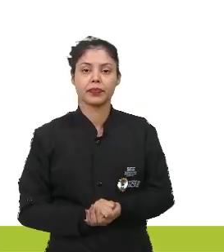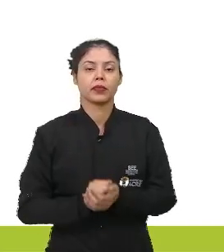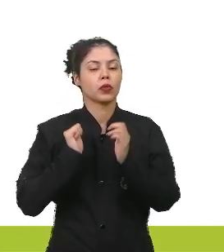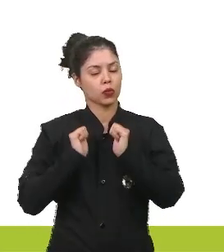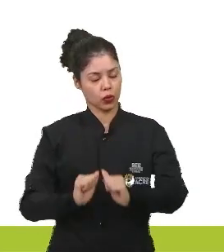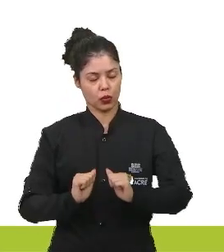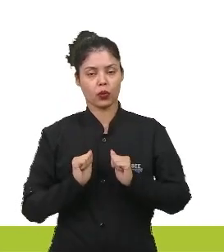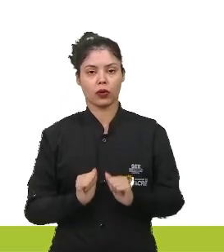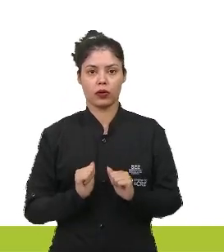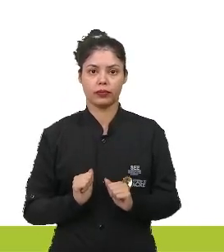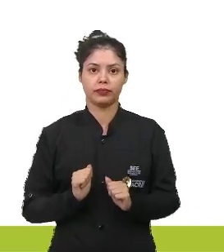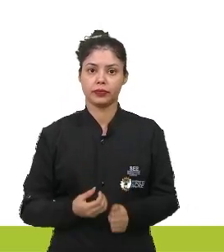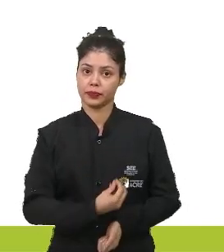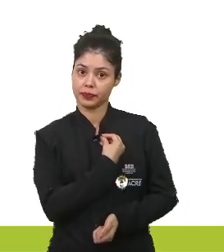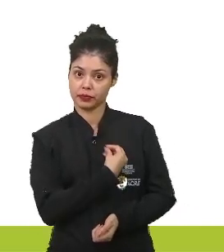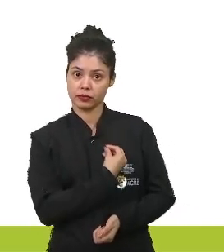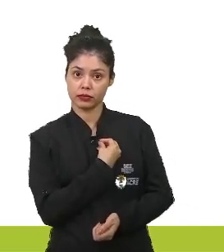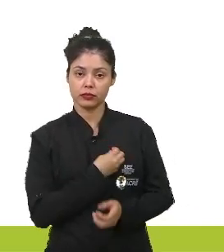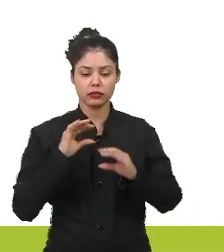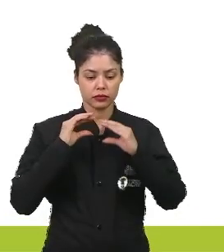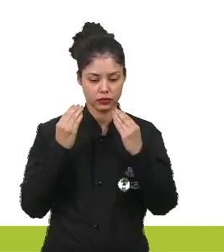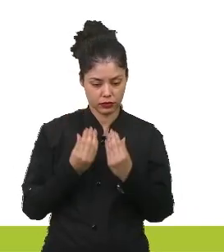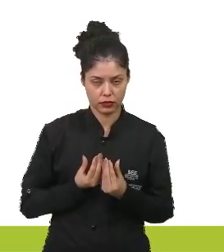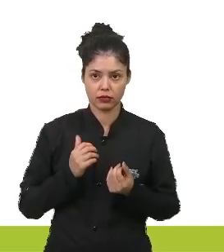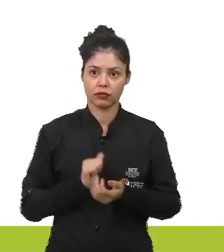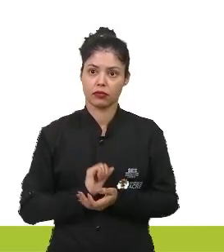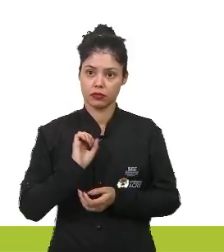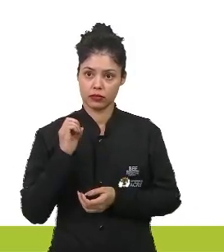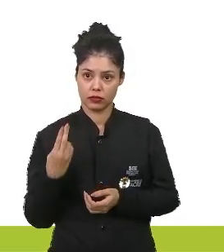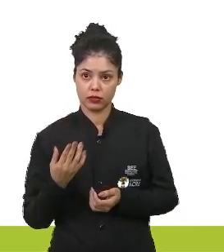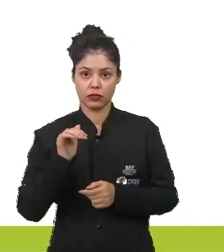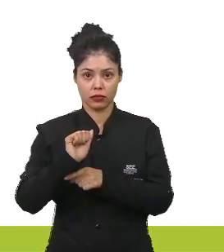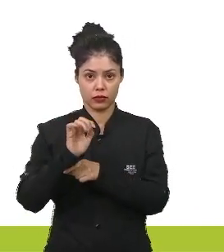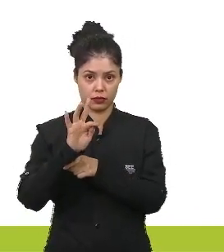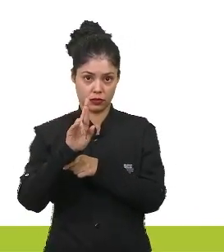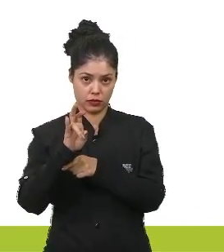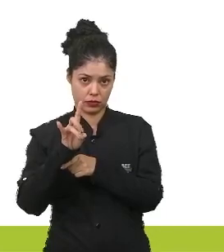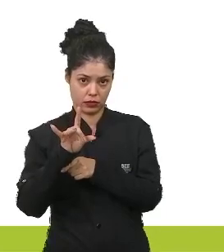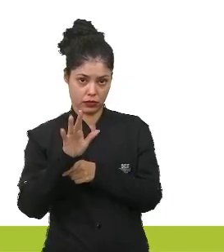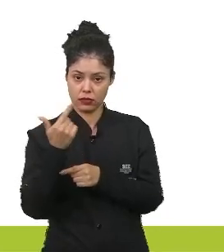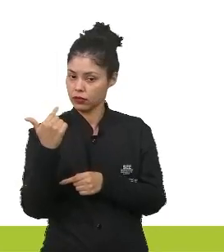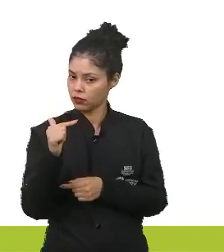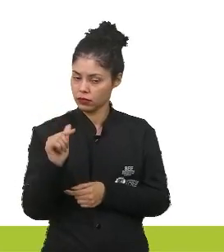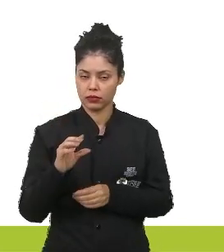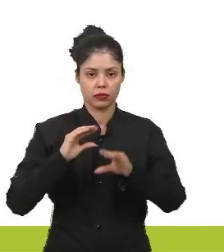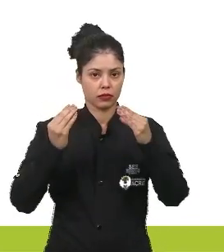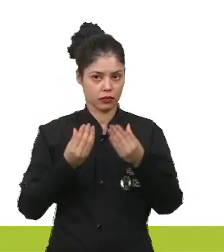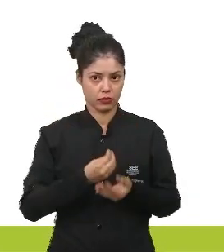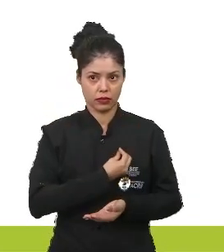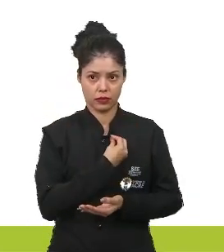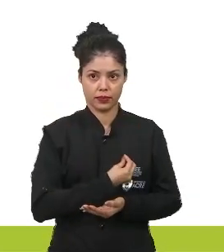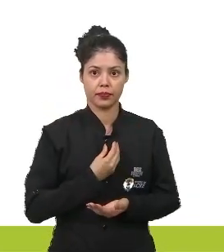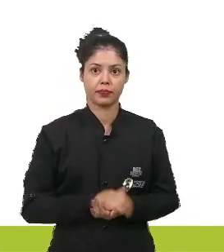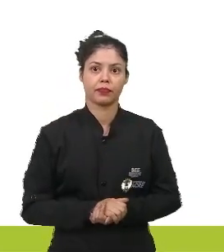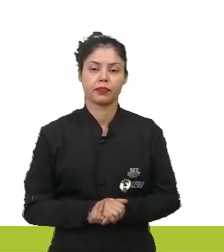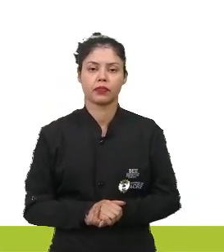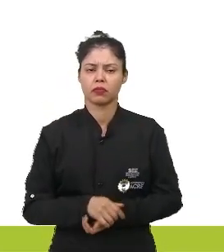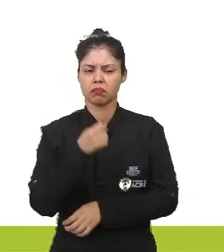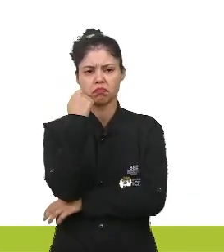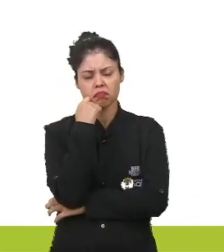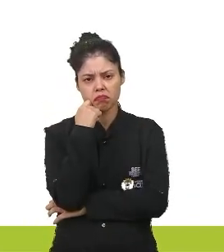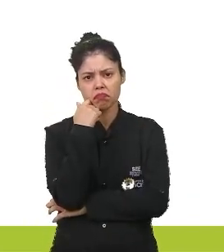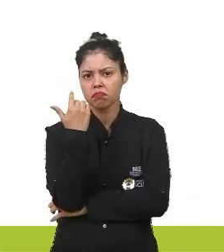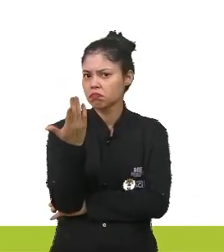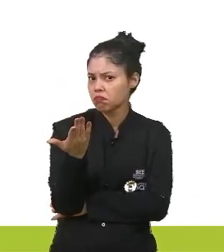polinização pode ser com a presença de um ser vivo, ou então a biótica, sem a presença de um ser vivo. Peraí, professor,